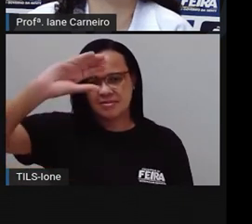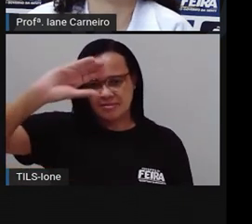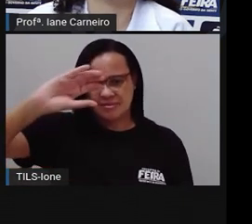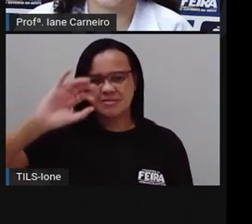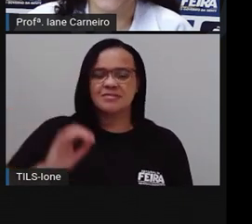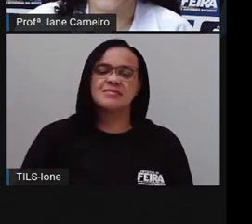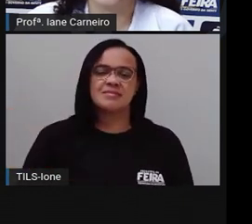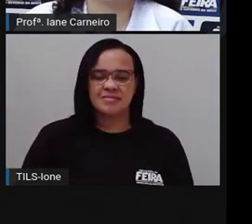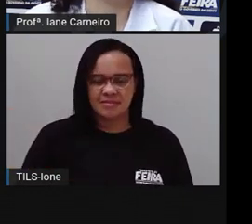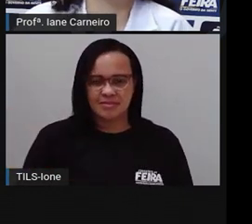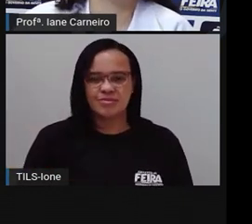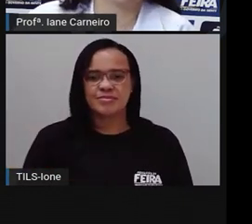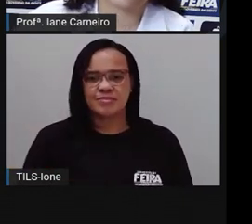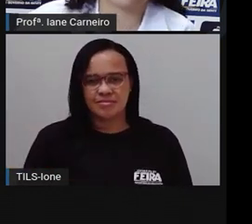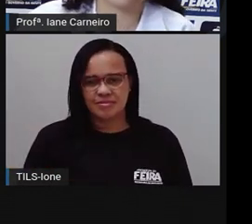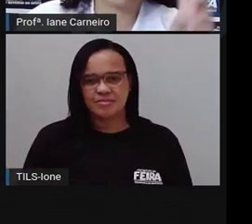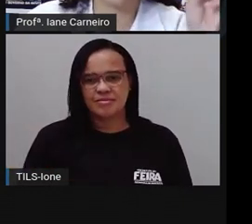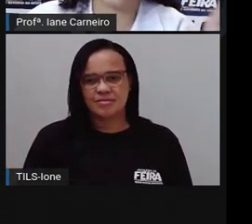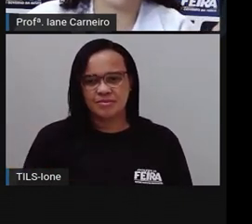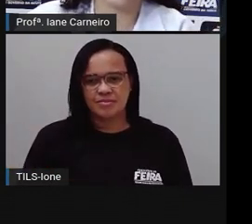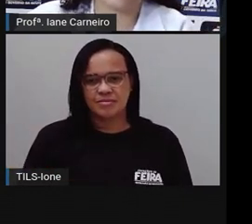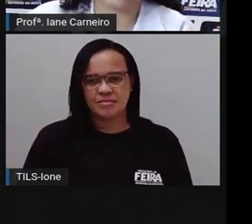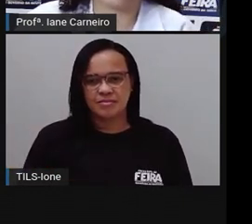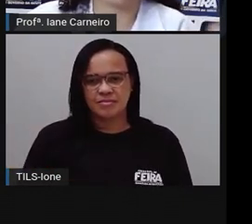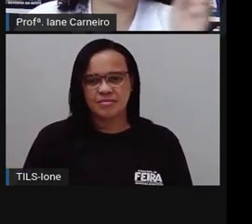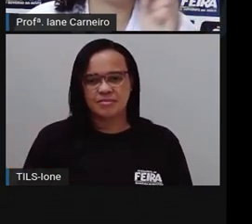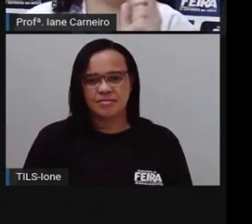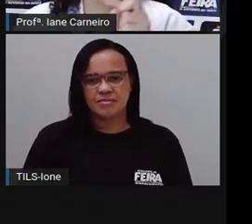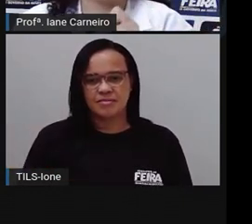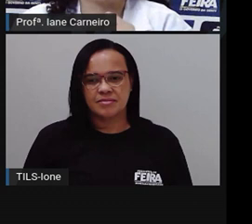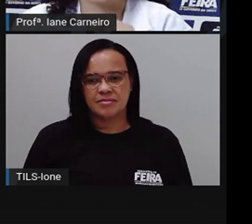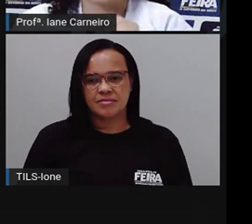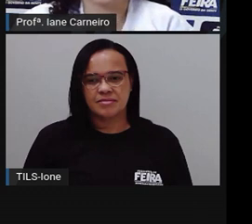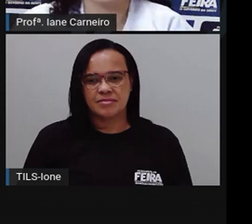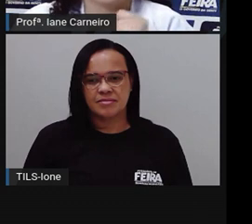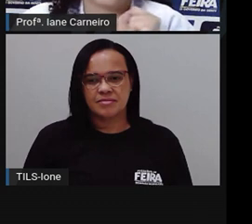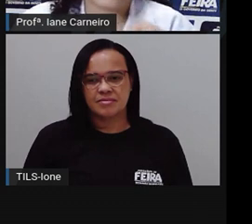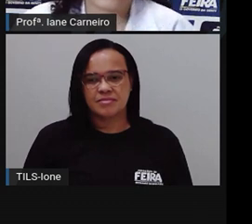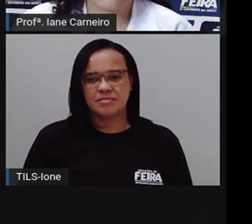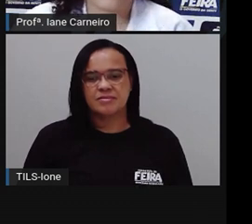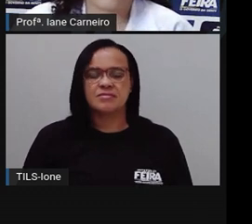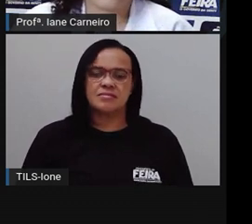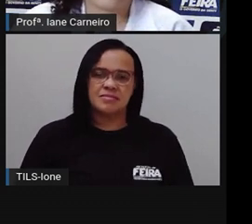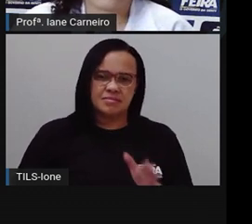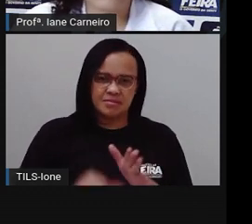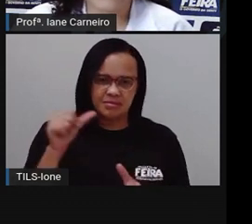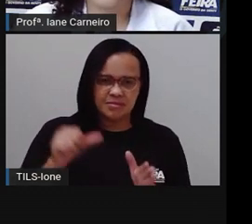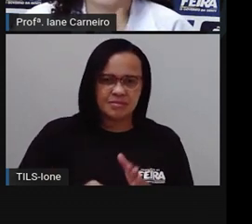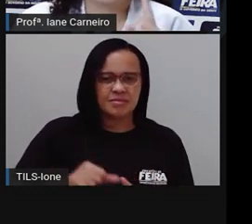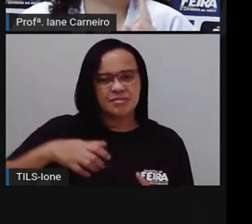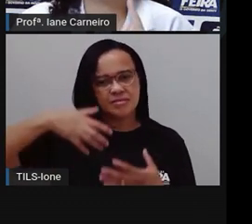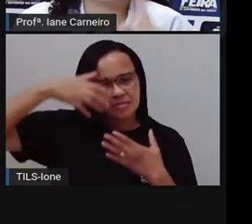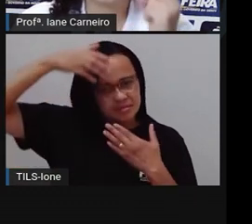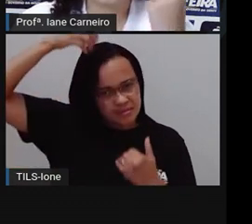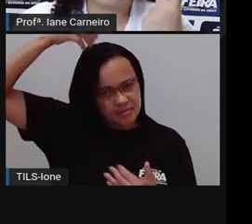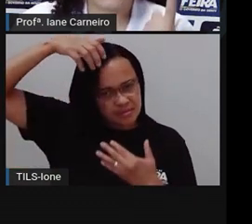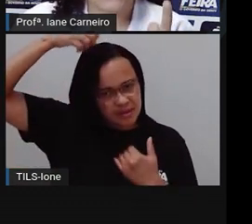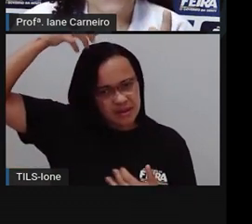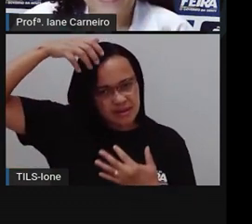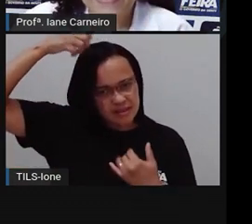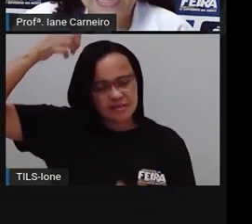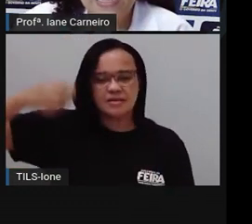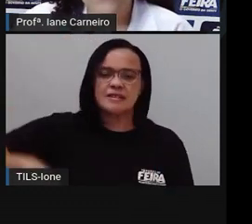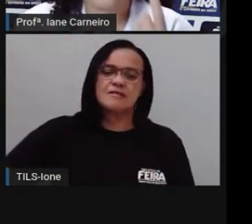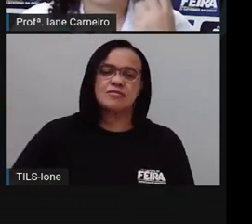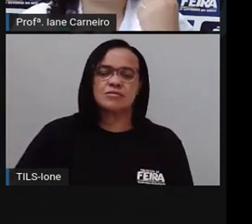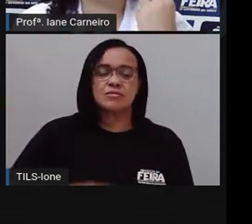Elefante, né? Então, gente fala primeiro o macaco e, por último, o elefante. Tá certo? Então, o primeiro